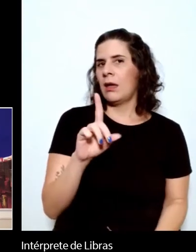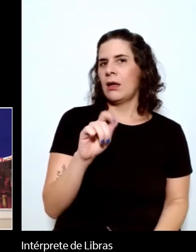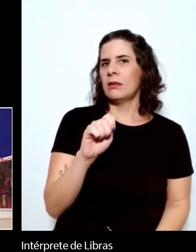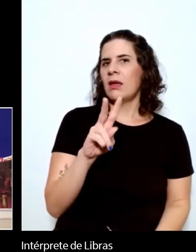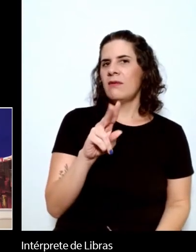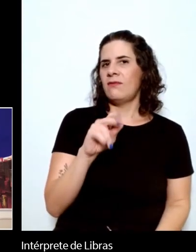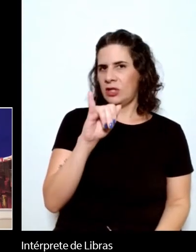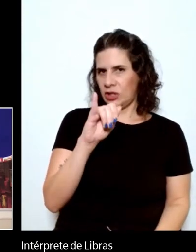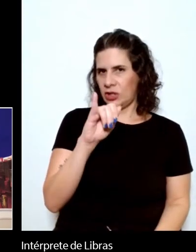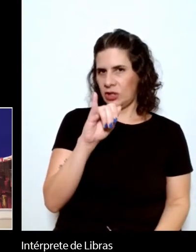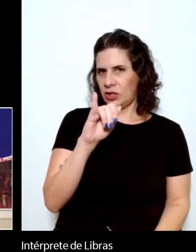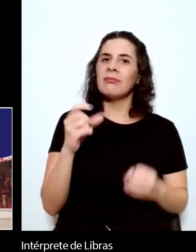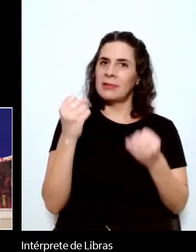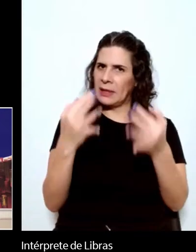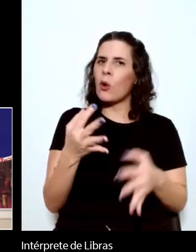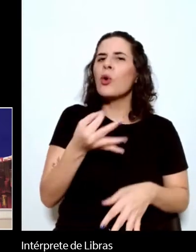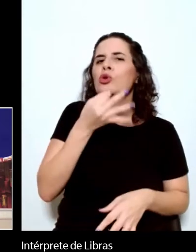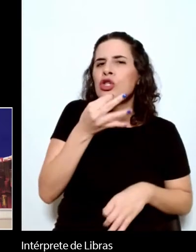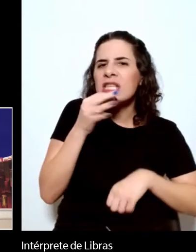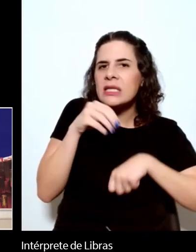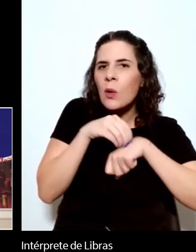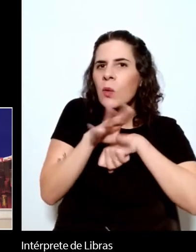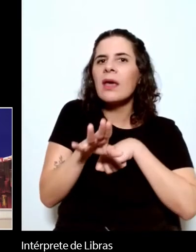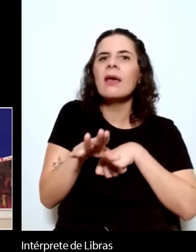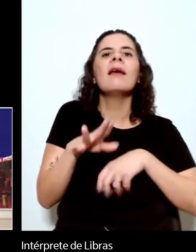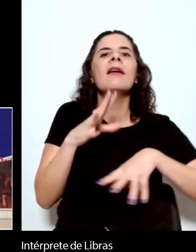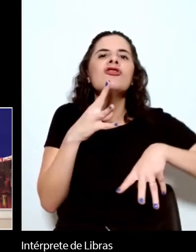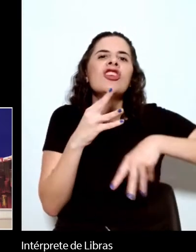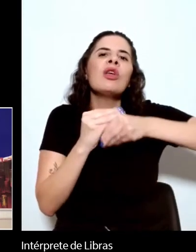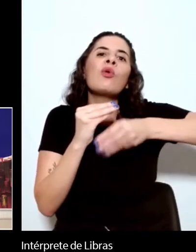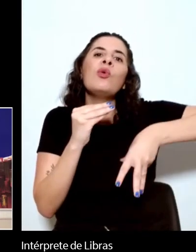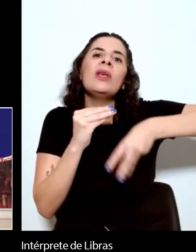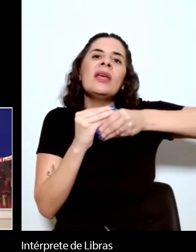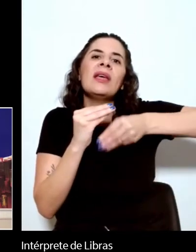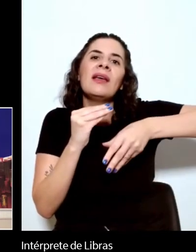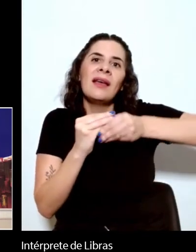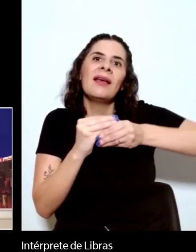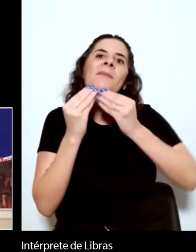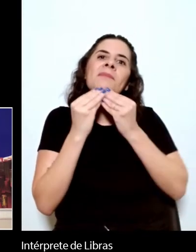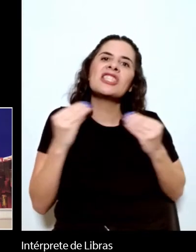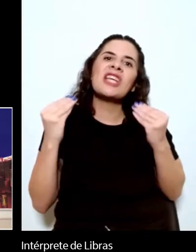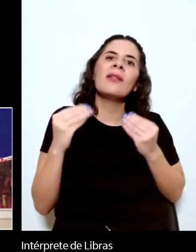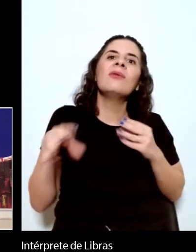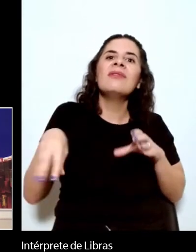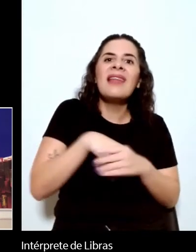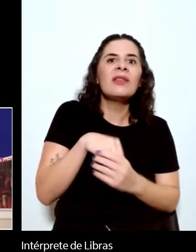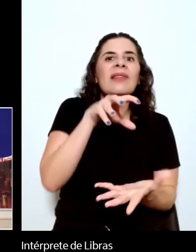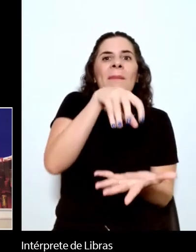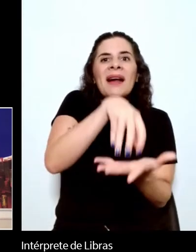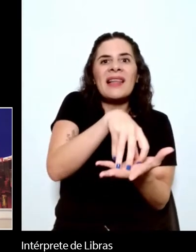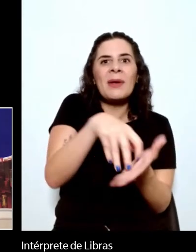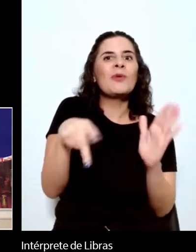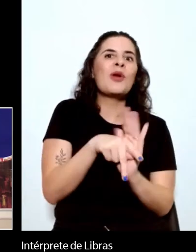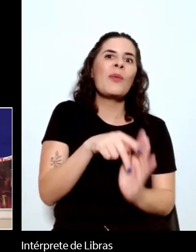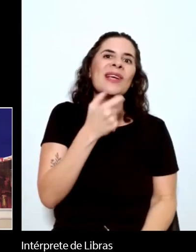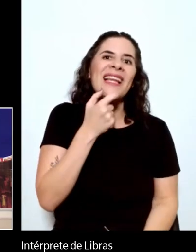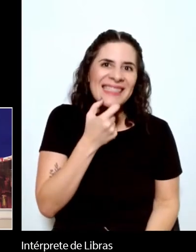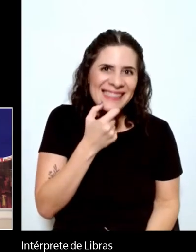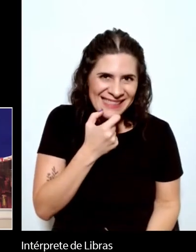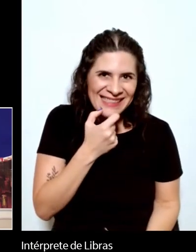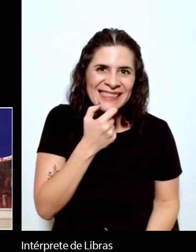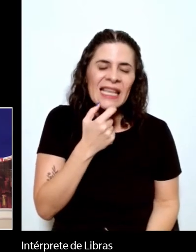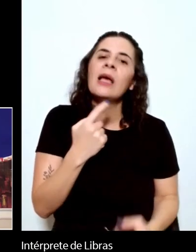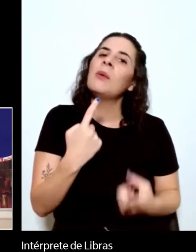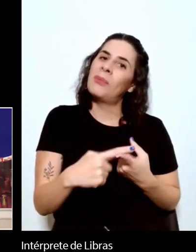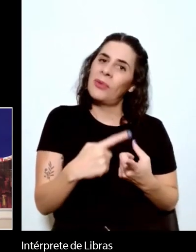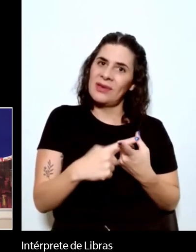possibilidade de incluir cada vez mais Machado de Assis em departamentos de língua inglesa, porque, de fato, o Machado de